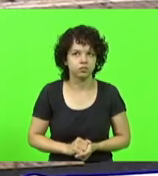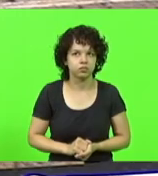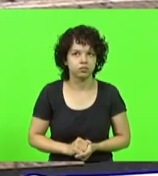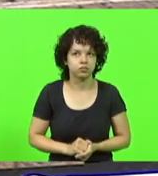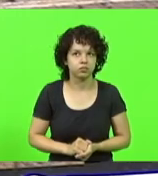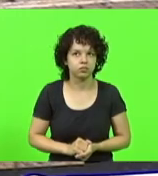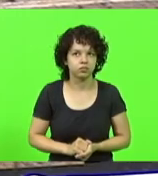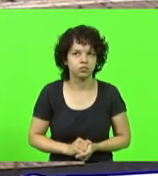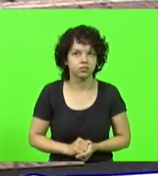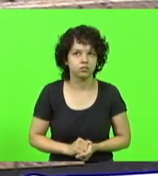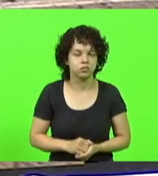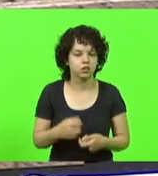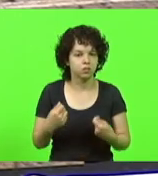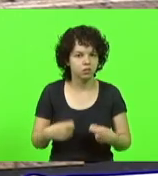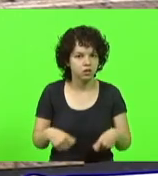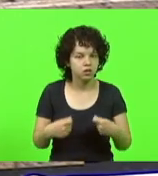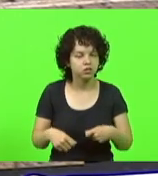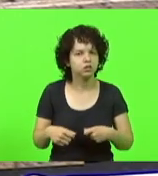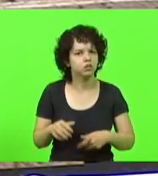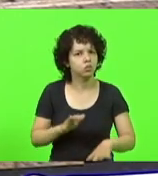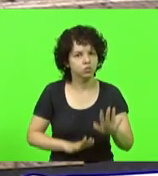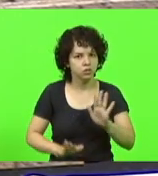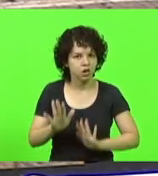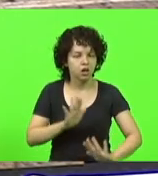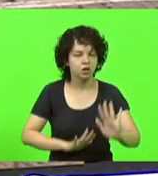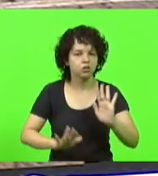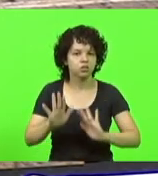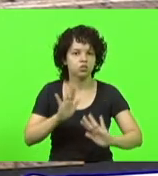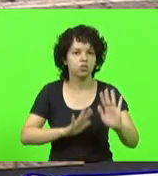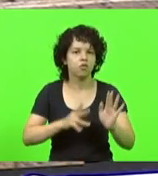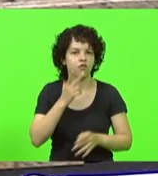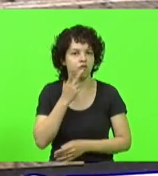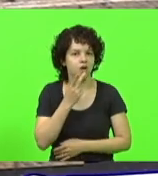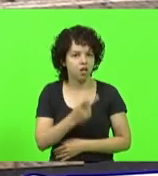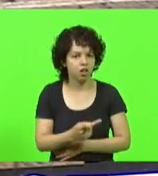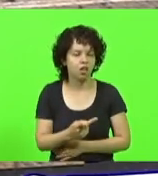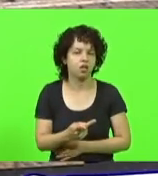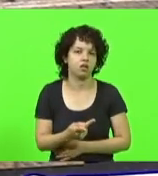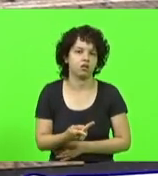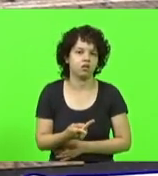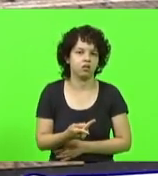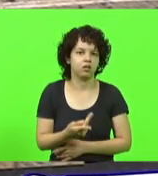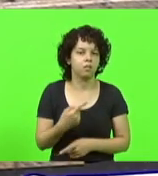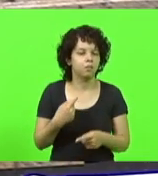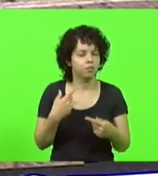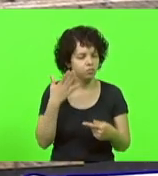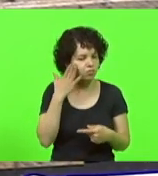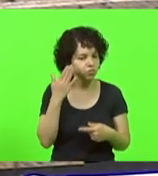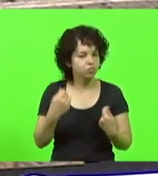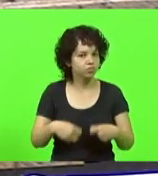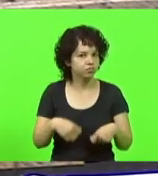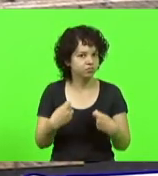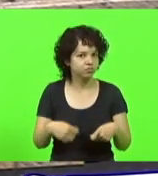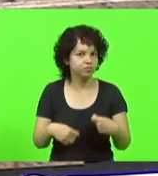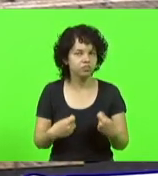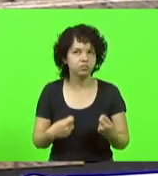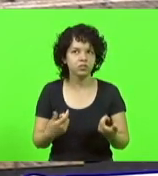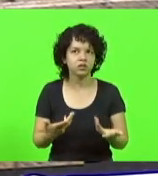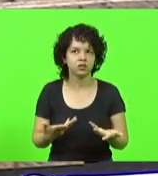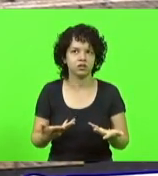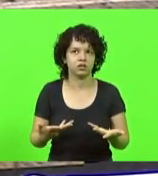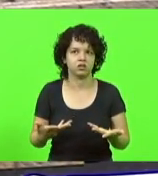Seja comedido, seja comedido nos seus comentários. Eu sei que existe uma necessidade brutal de